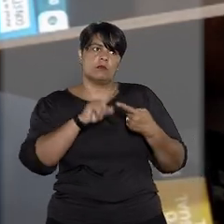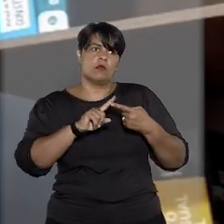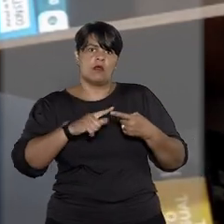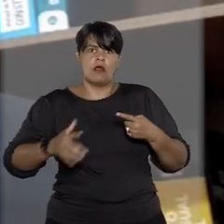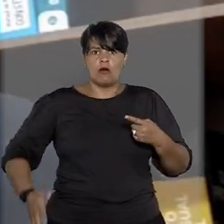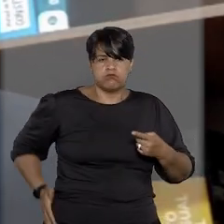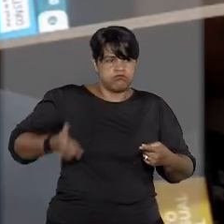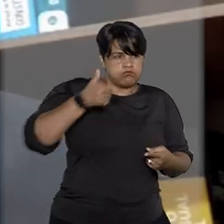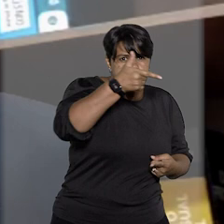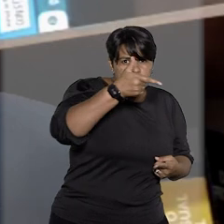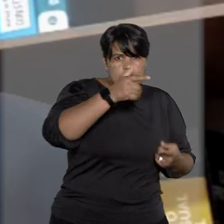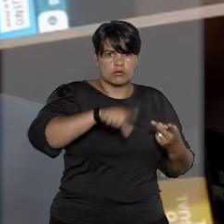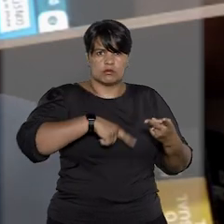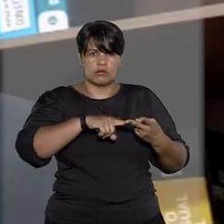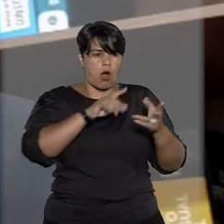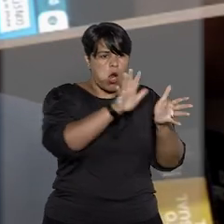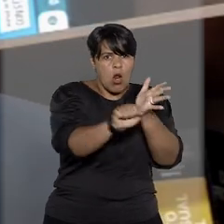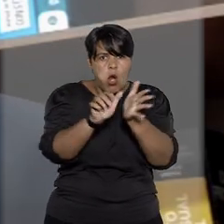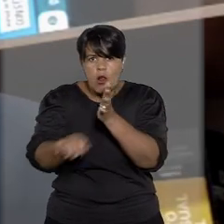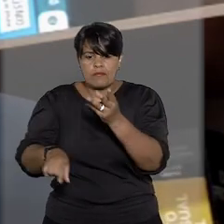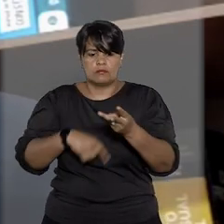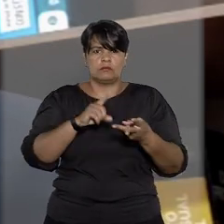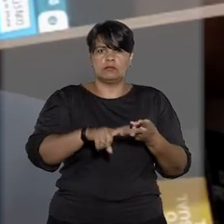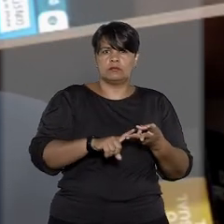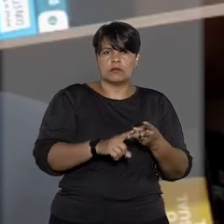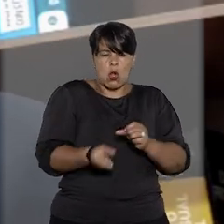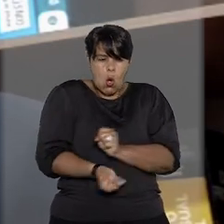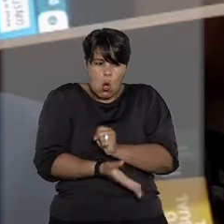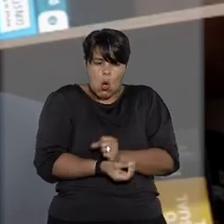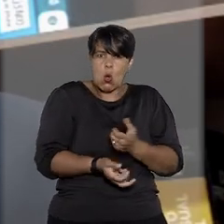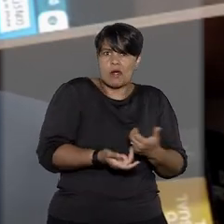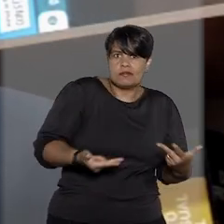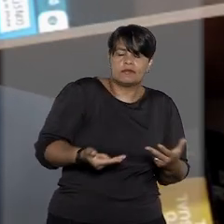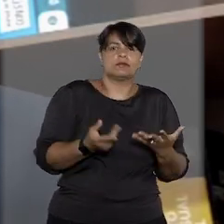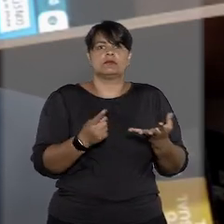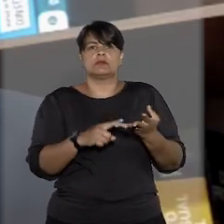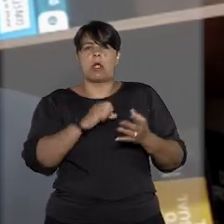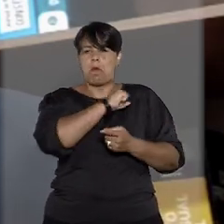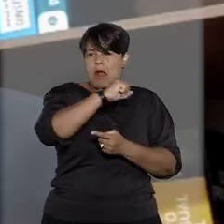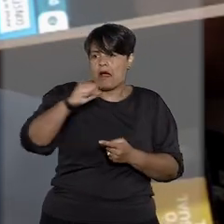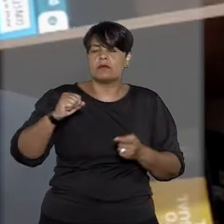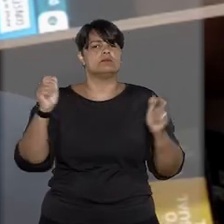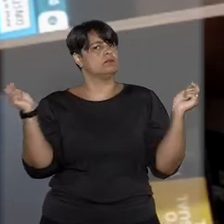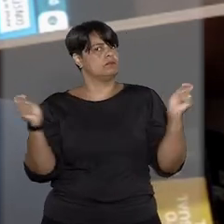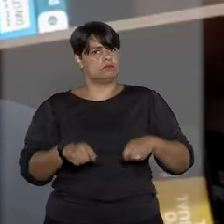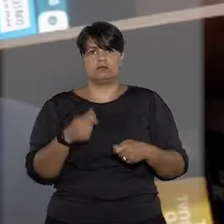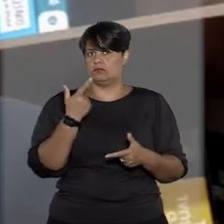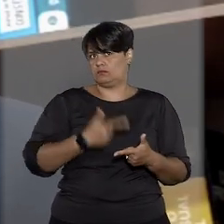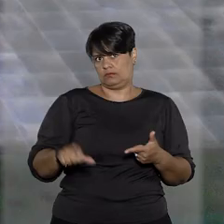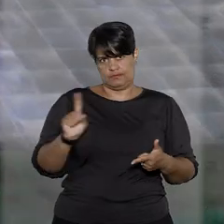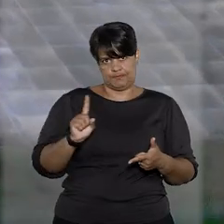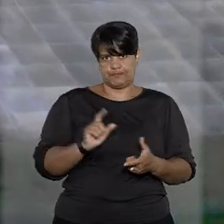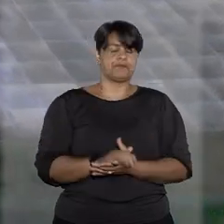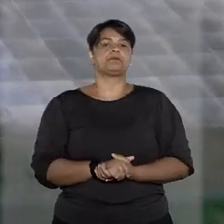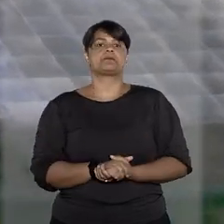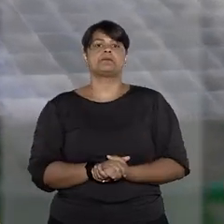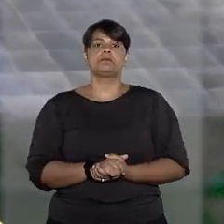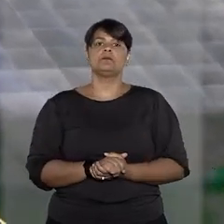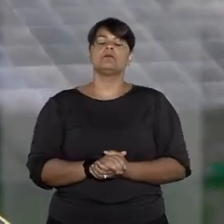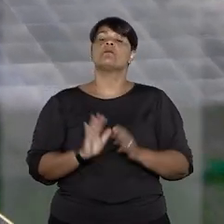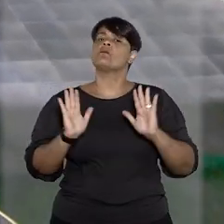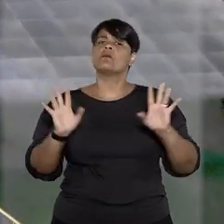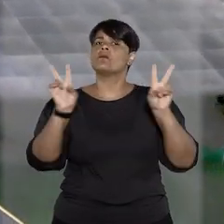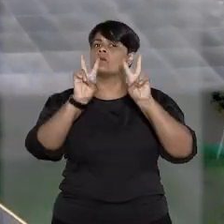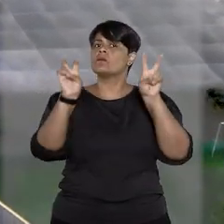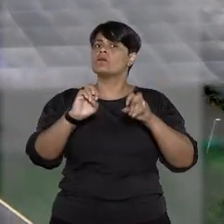assaltos, furtos, estelionatos, qualificados, homicídios e assim por diante. Em um caso